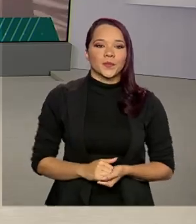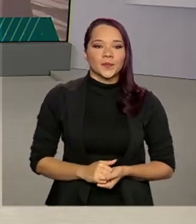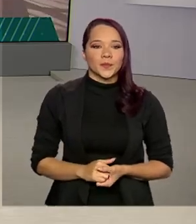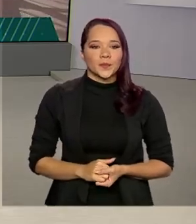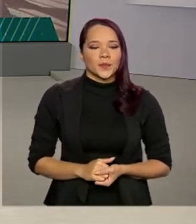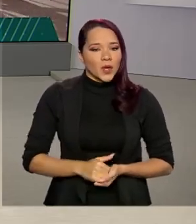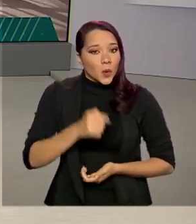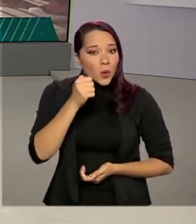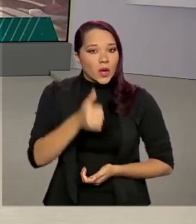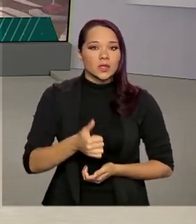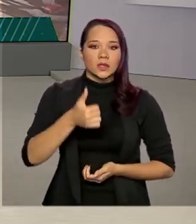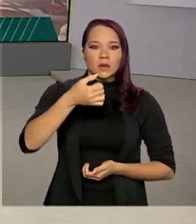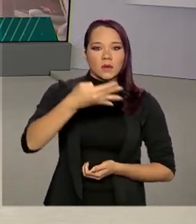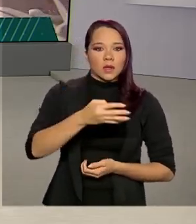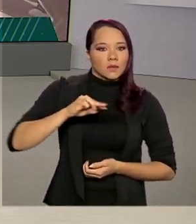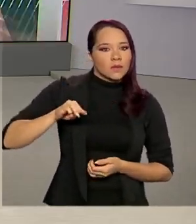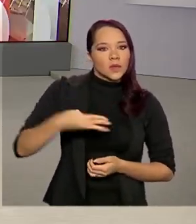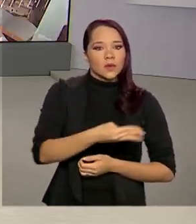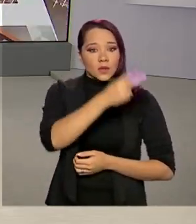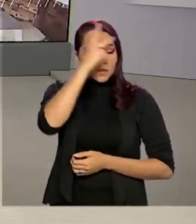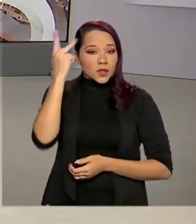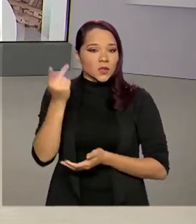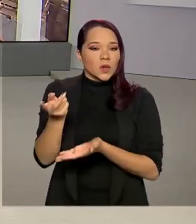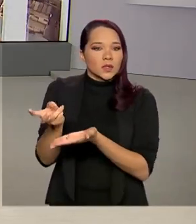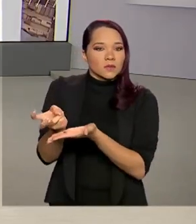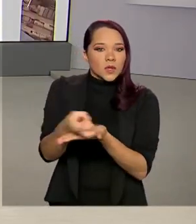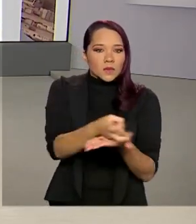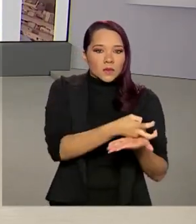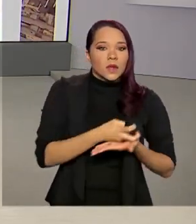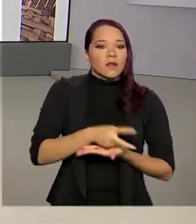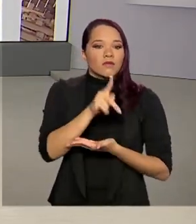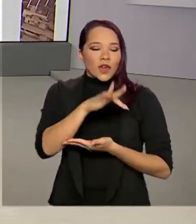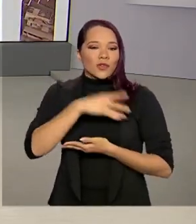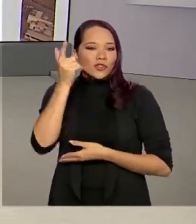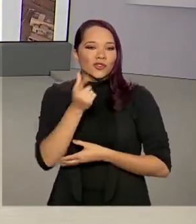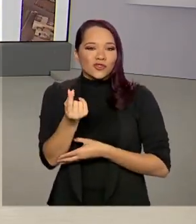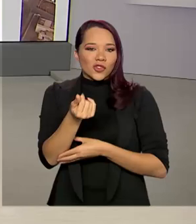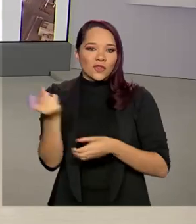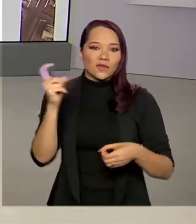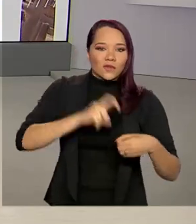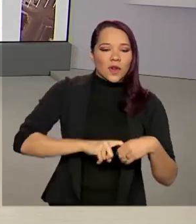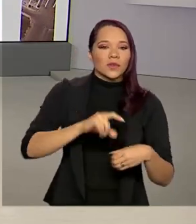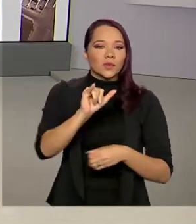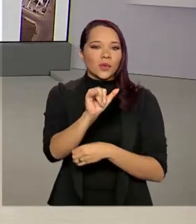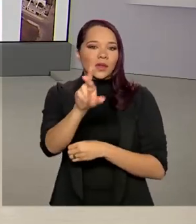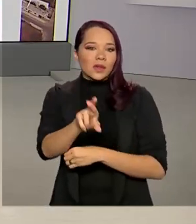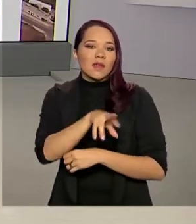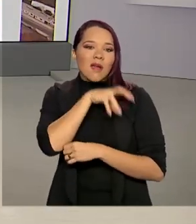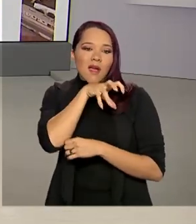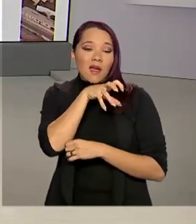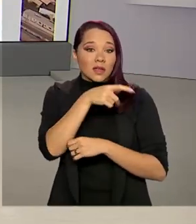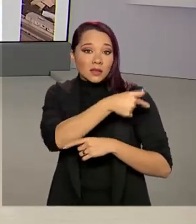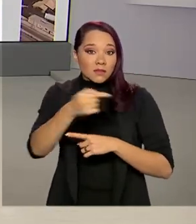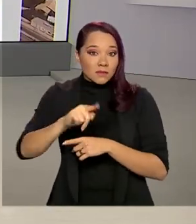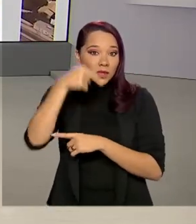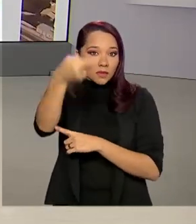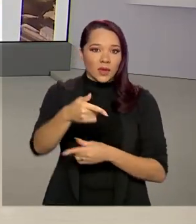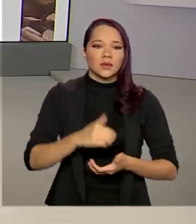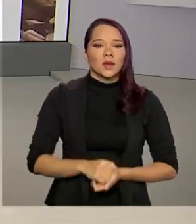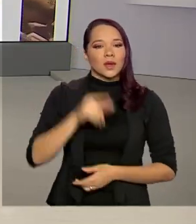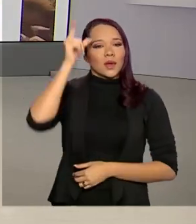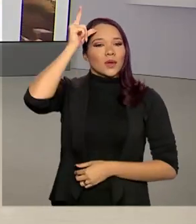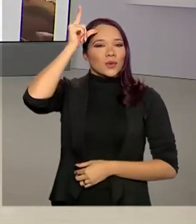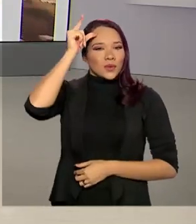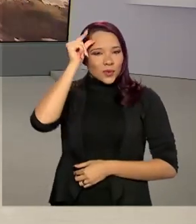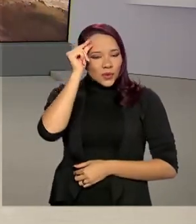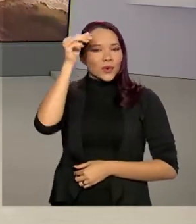E quase 4 milhões de contribuintes vão receber a restituição do imposto de renda na próxima semana. Um alívio